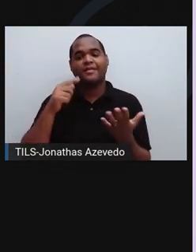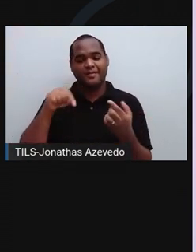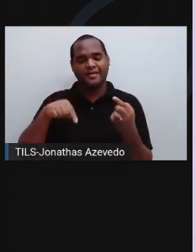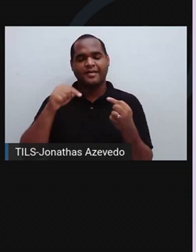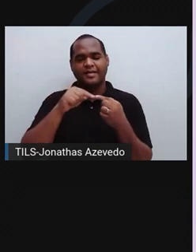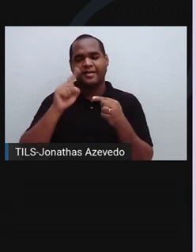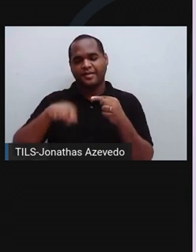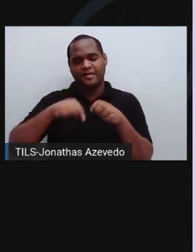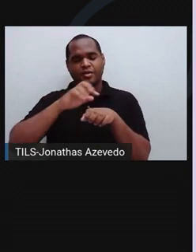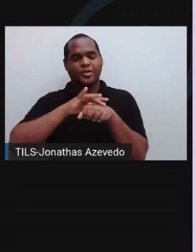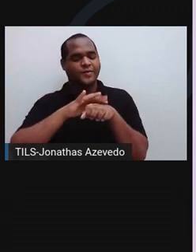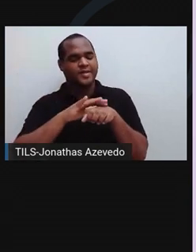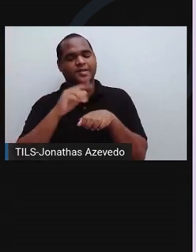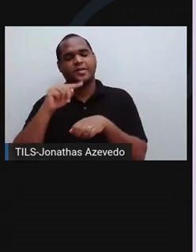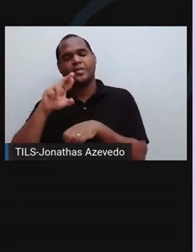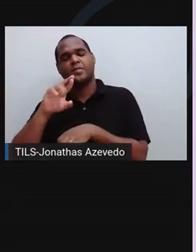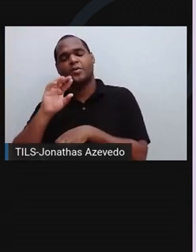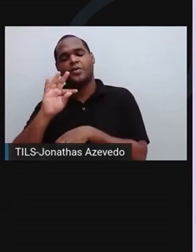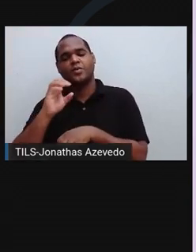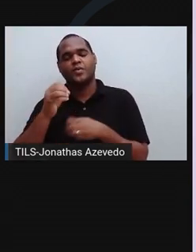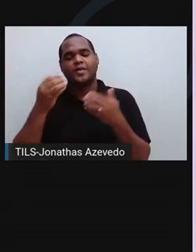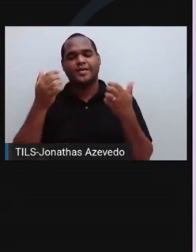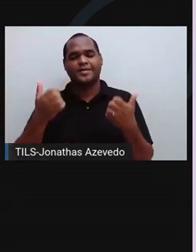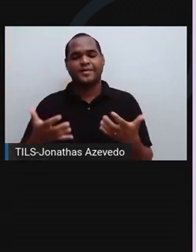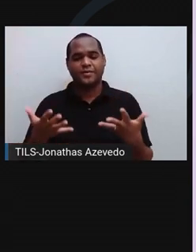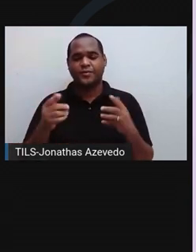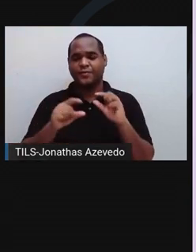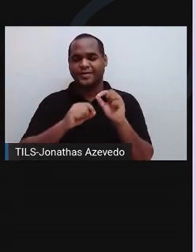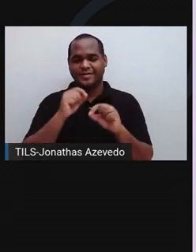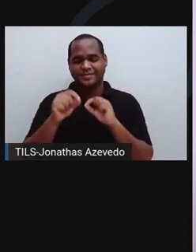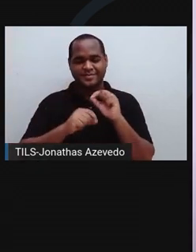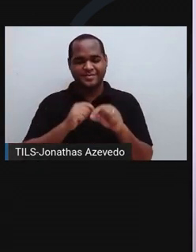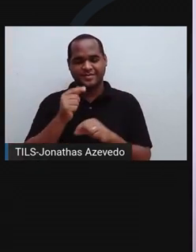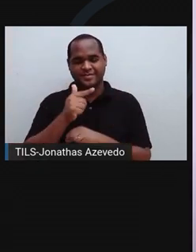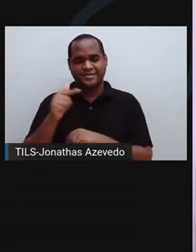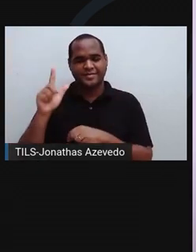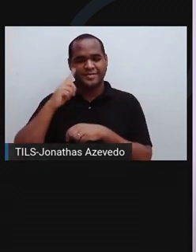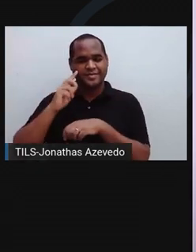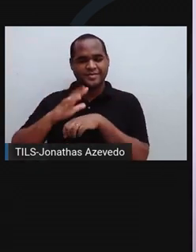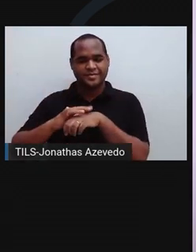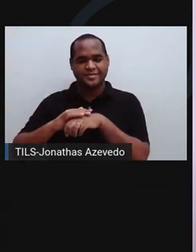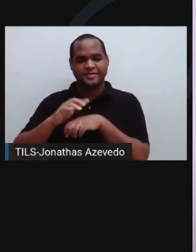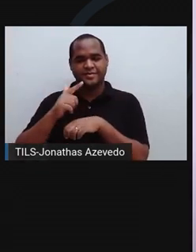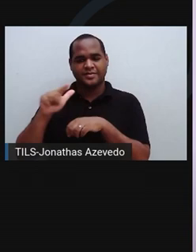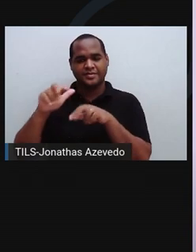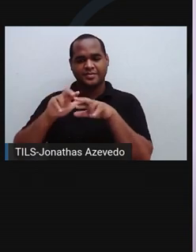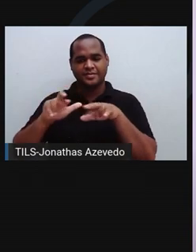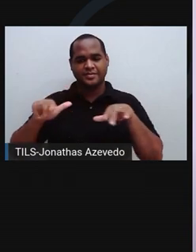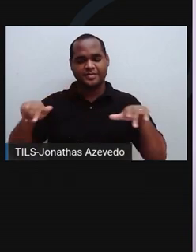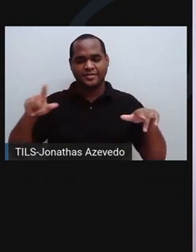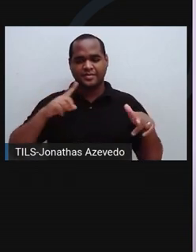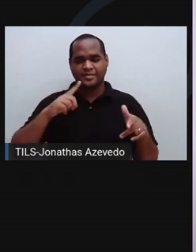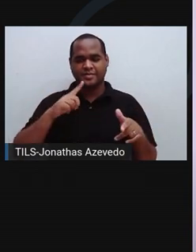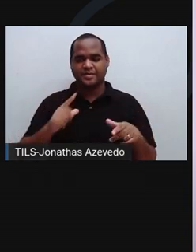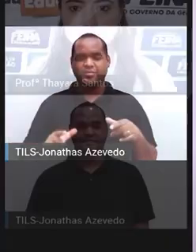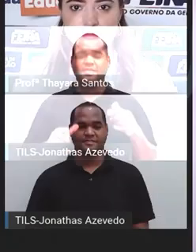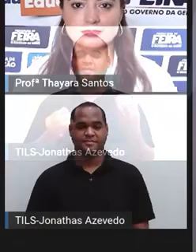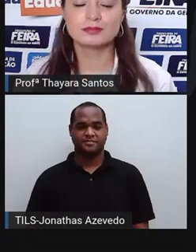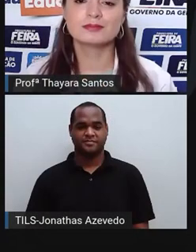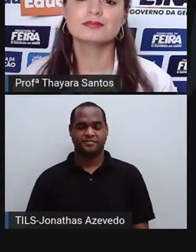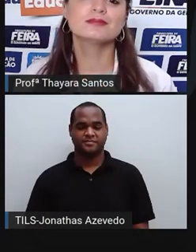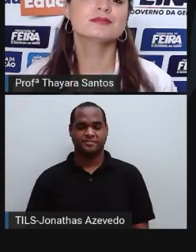doenças causadas por protozoários. Agora, nos vemos na aula de doenças causadas por nematódeos e plateumintos. Até lá.